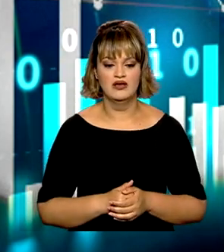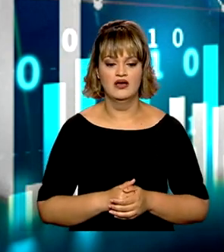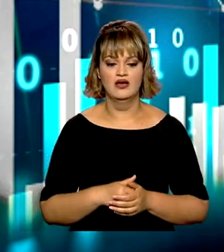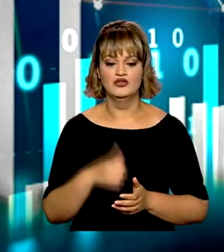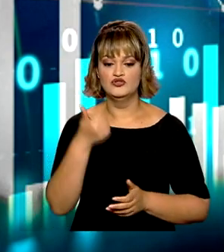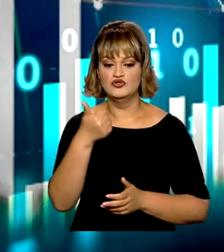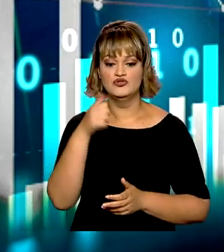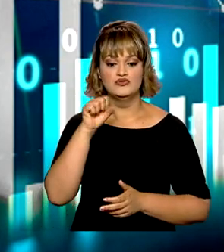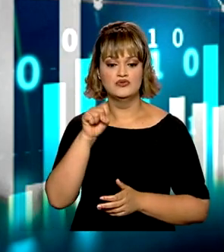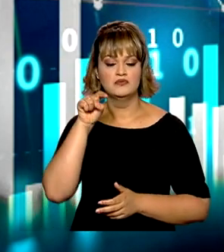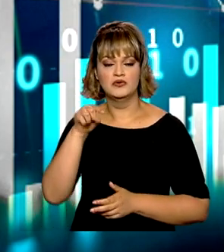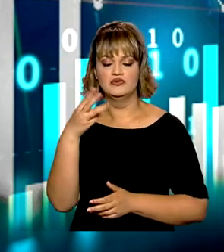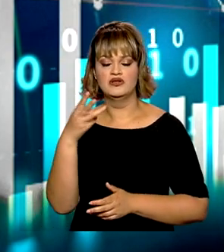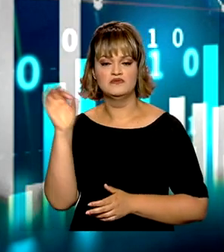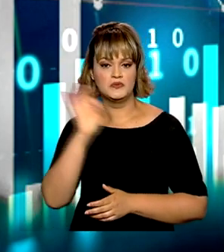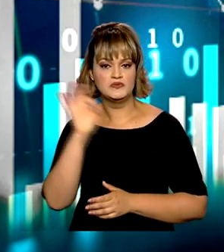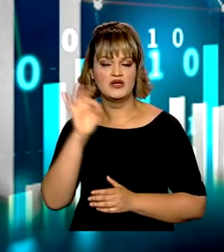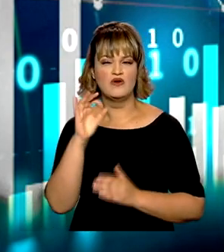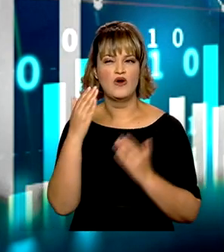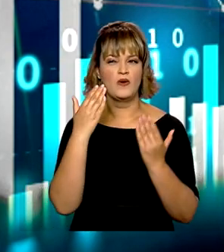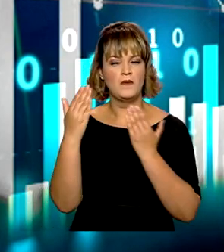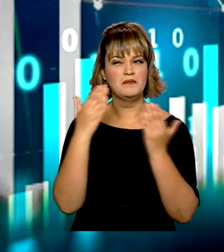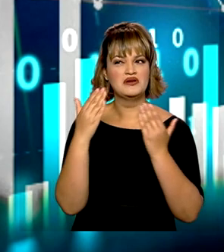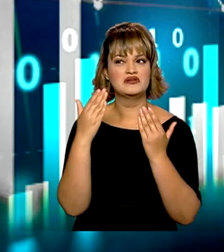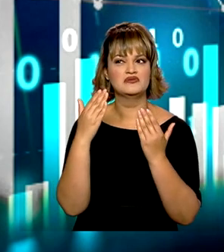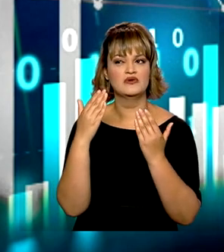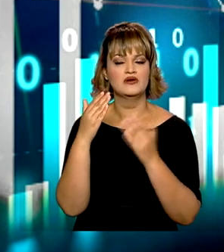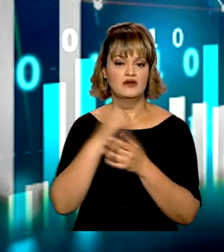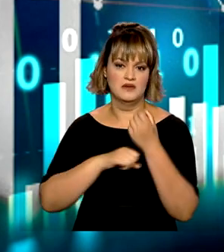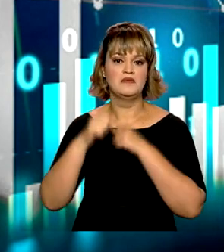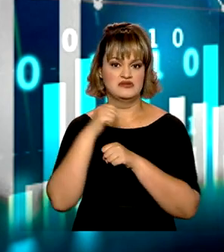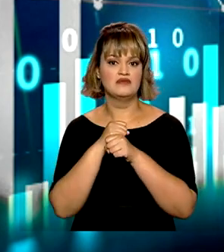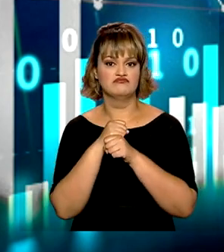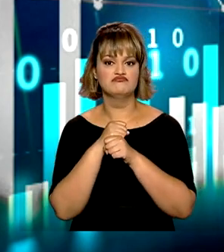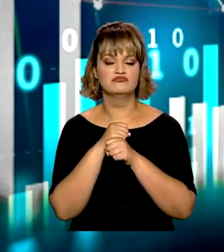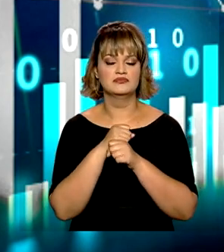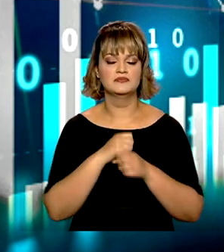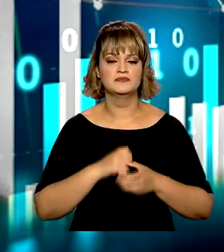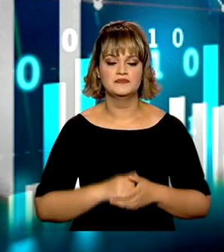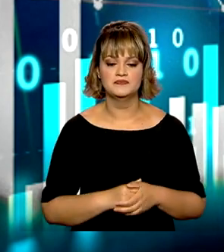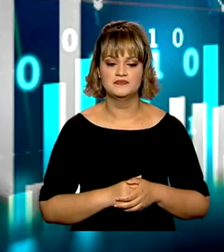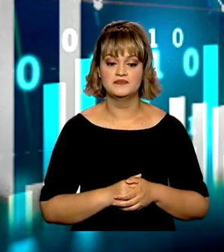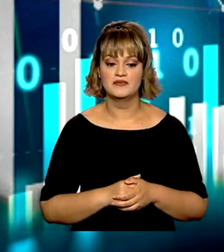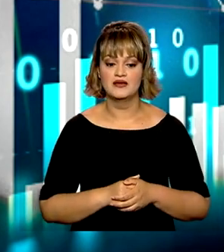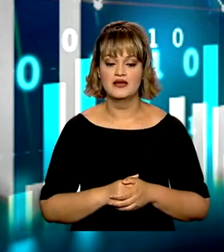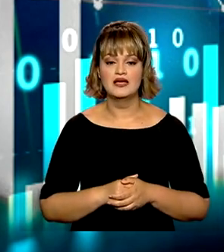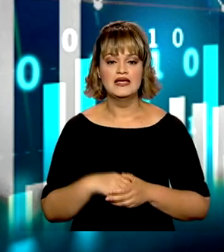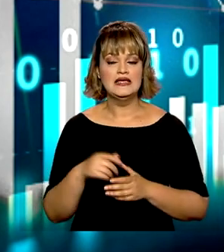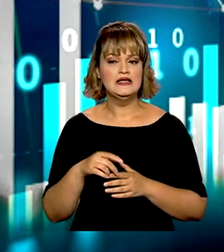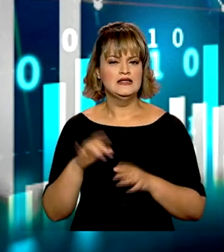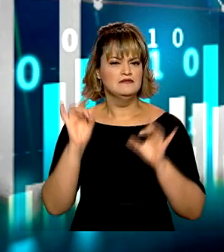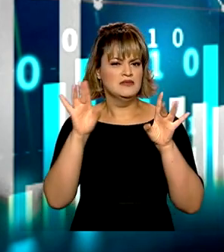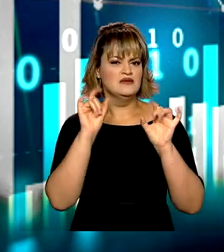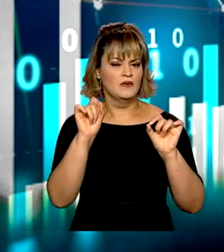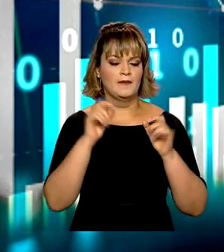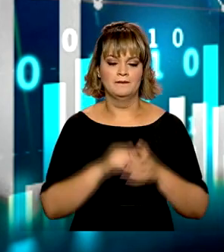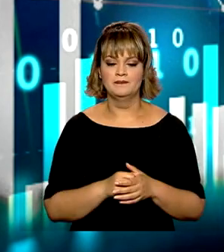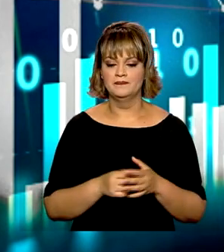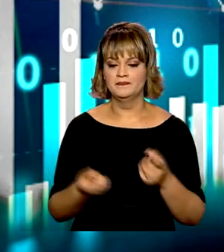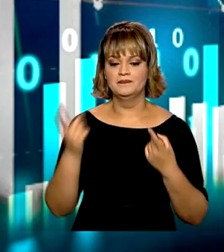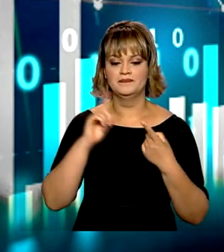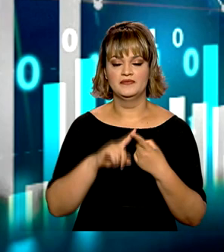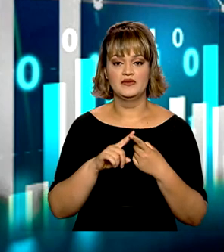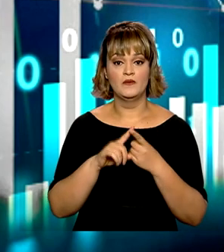,3%, comparado com o mesmo período, como tem que ser, do ano anterior, de 2021. Quais são os destaques? Nós temos como